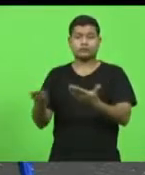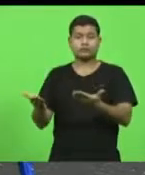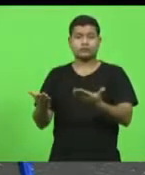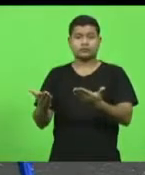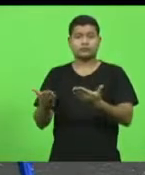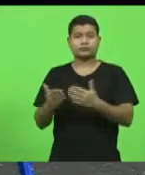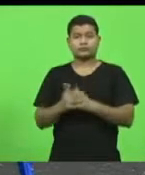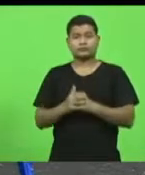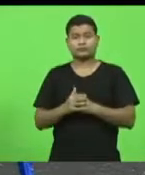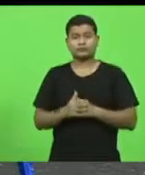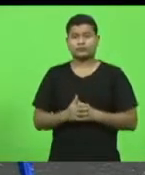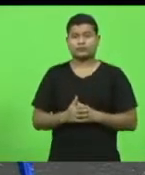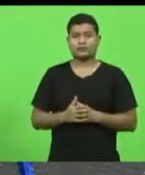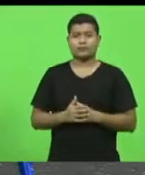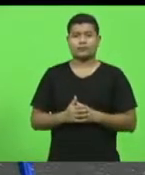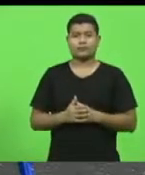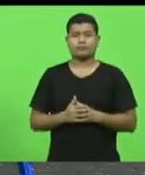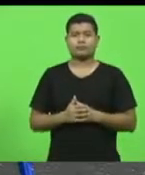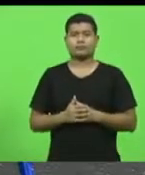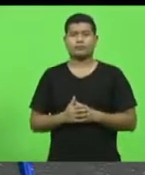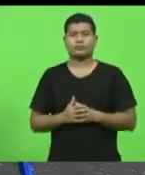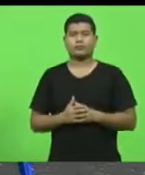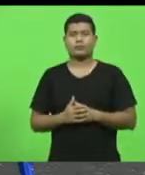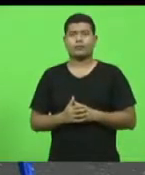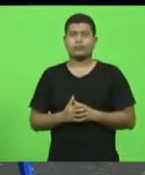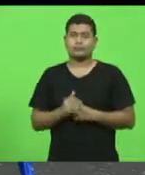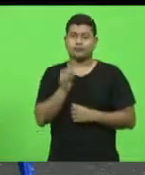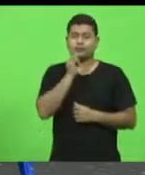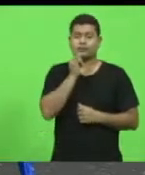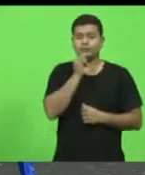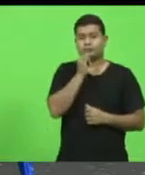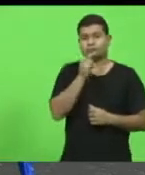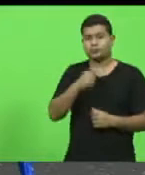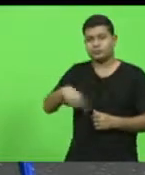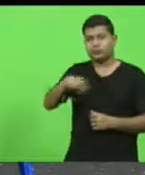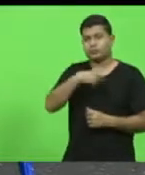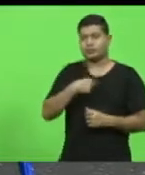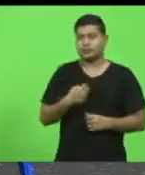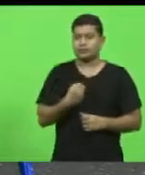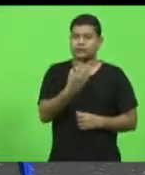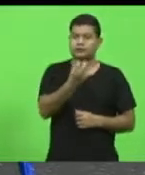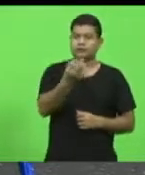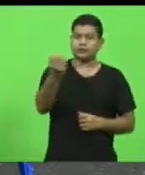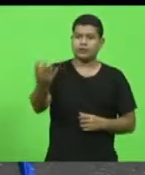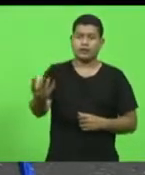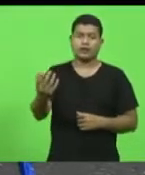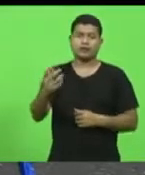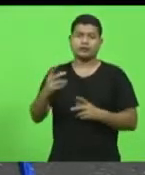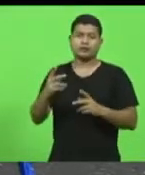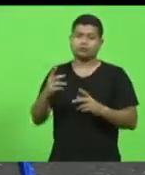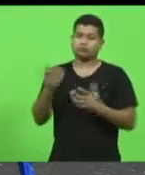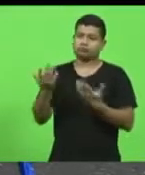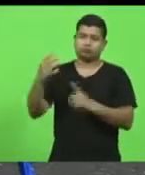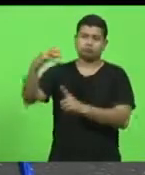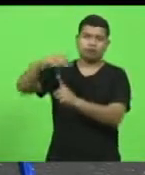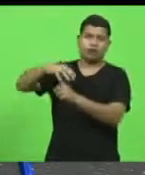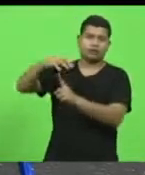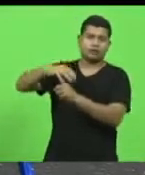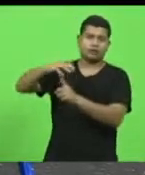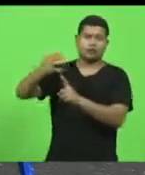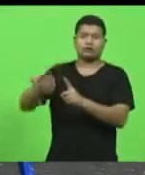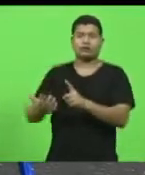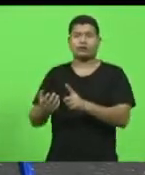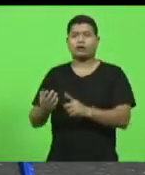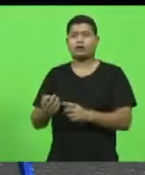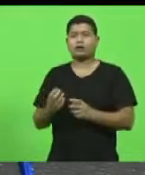Quando a gente transita pelo Paraná, quando a gente vai a São